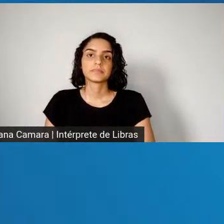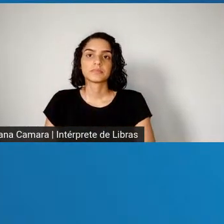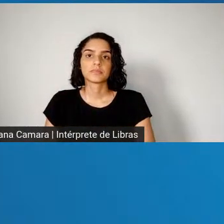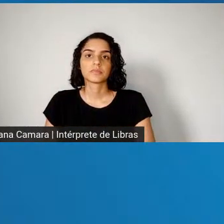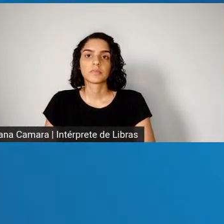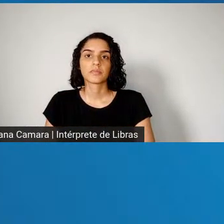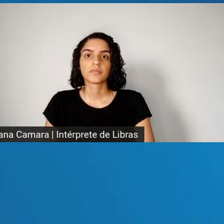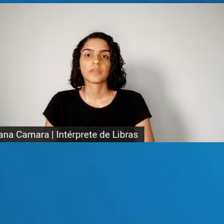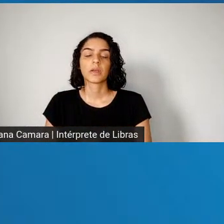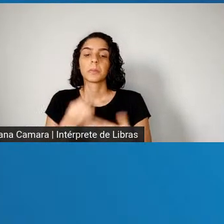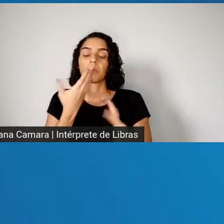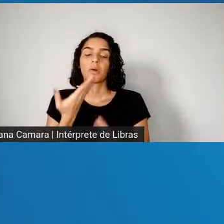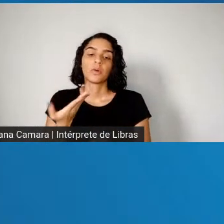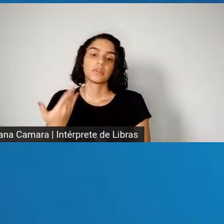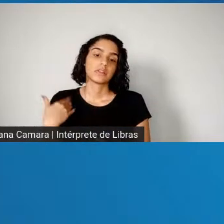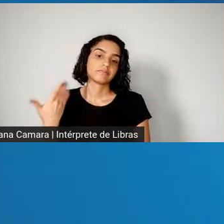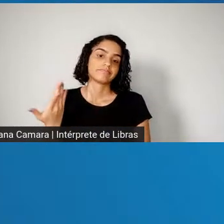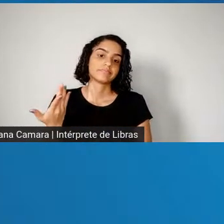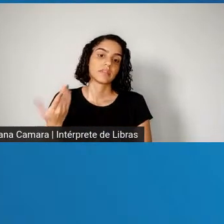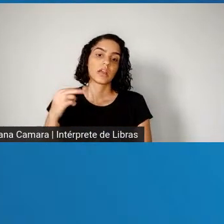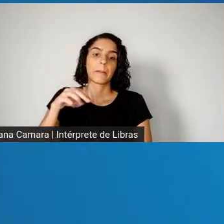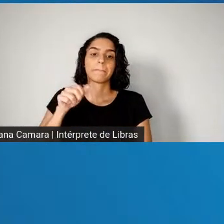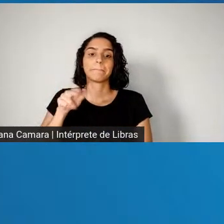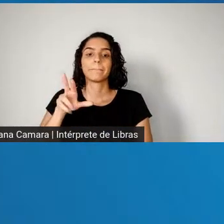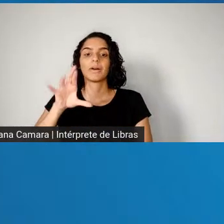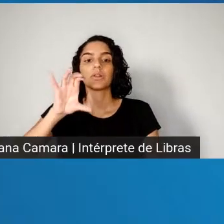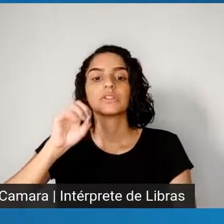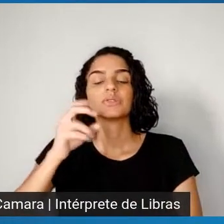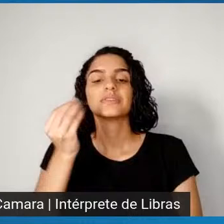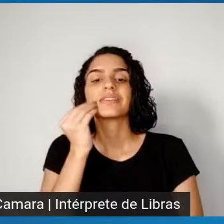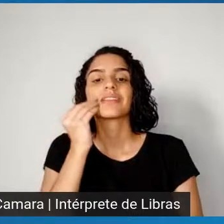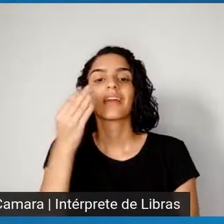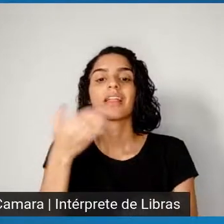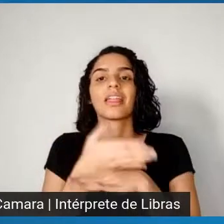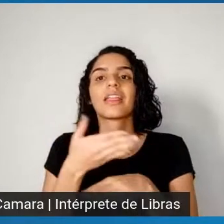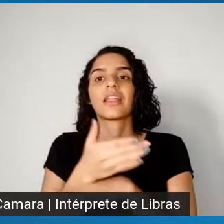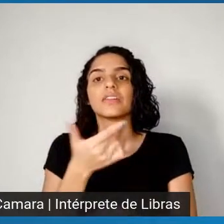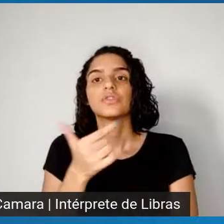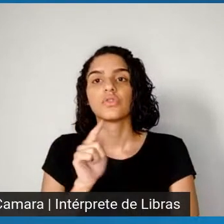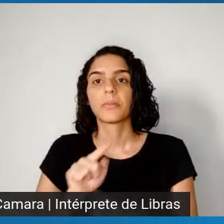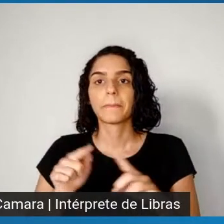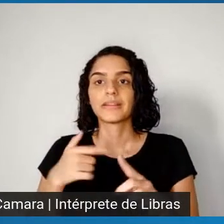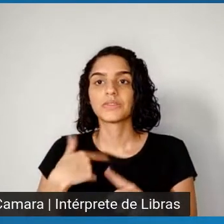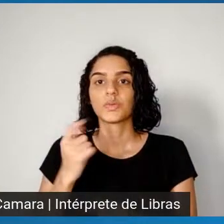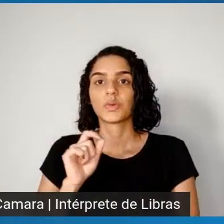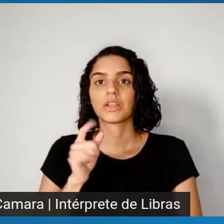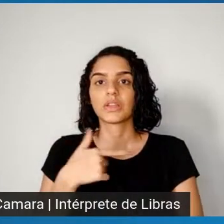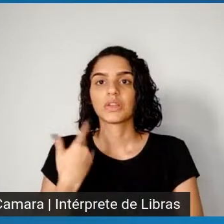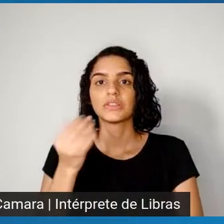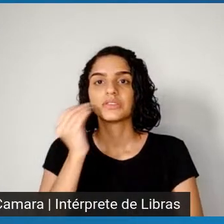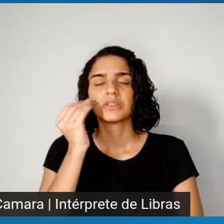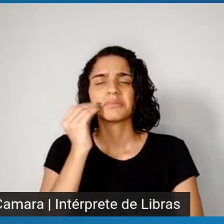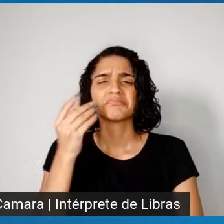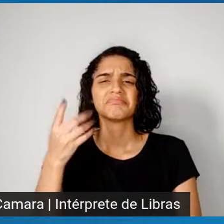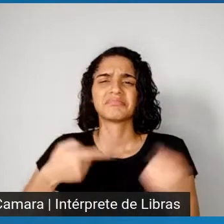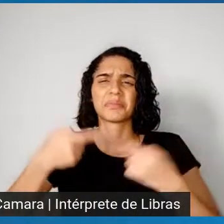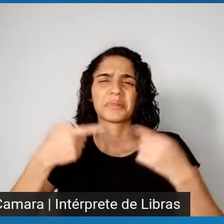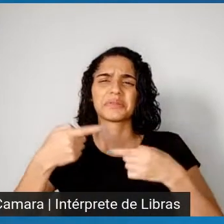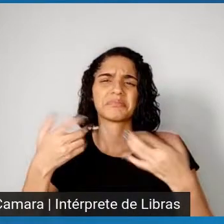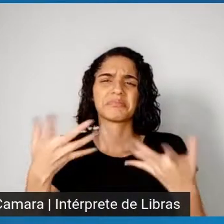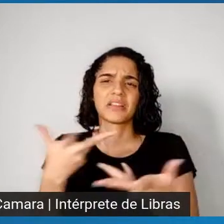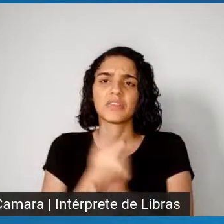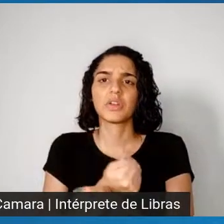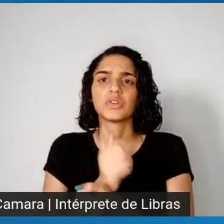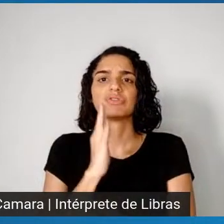Bom, acho que o Maurício vai tentar entrar aí de novo, mas o que a gente, acho que nós tivemos um ótimo debate, né? Excelente